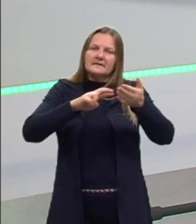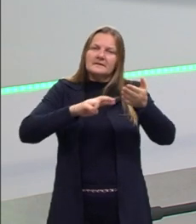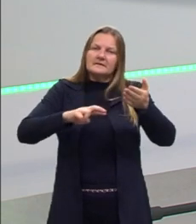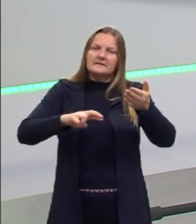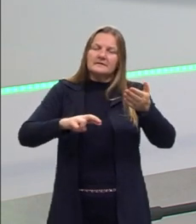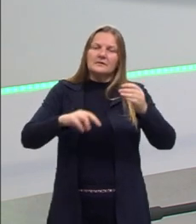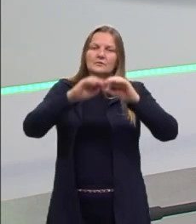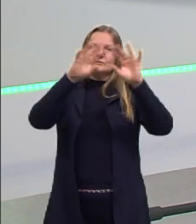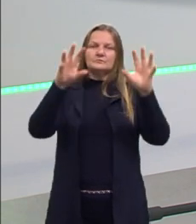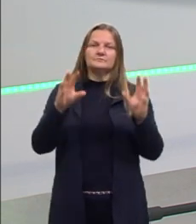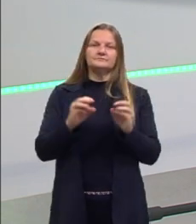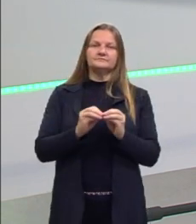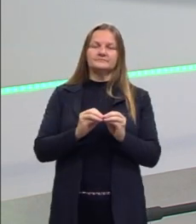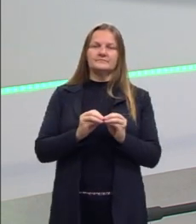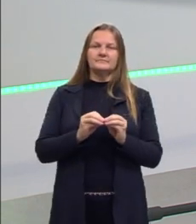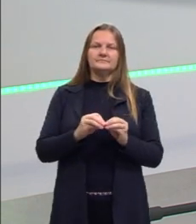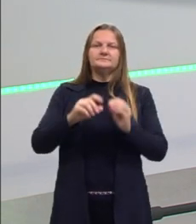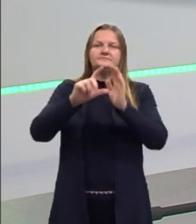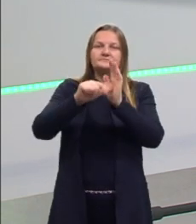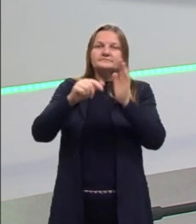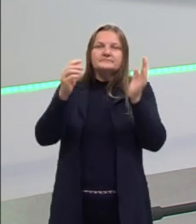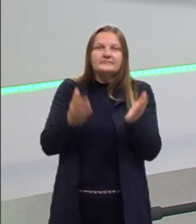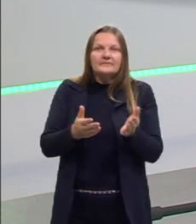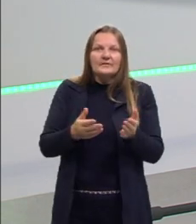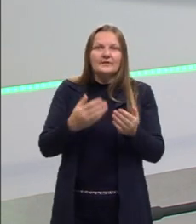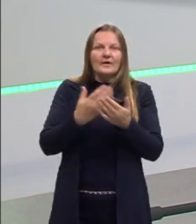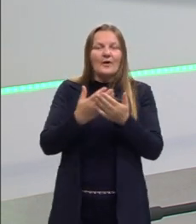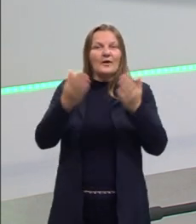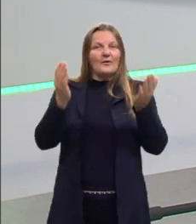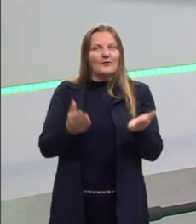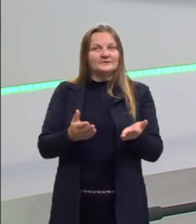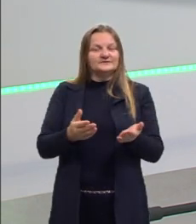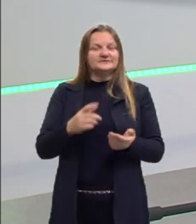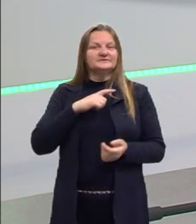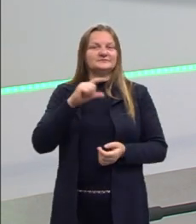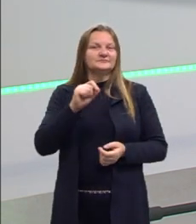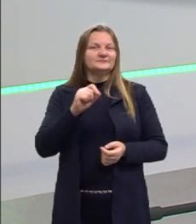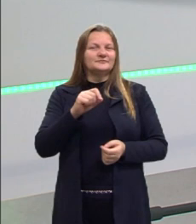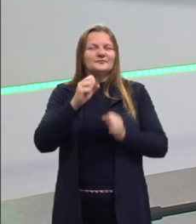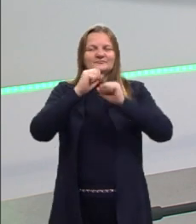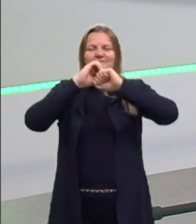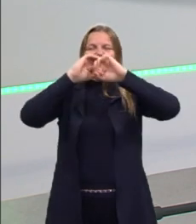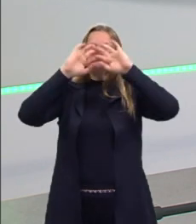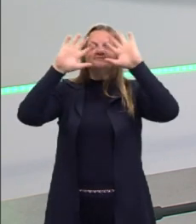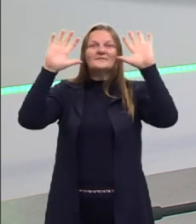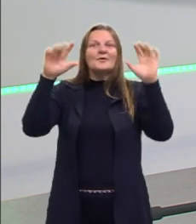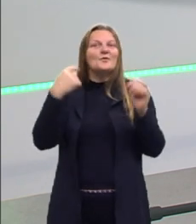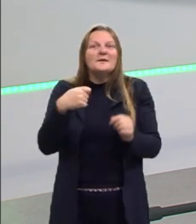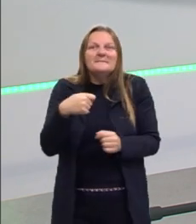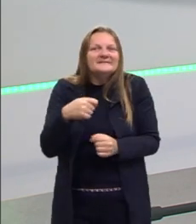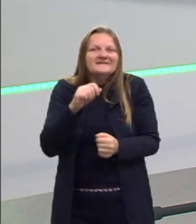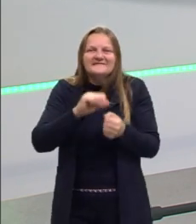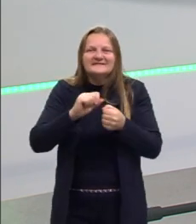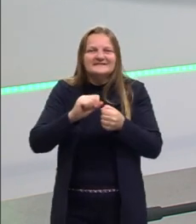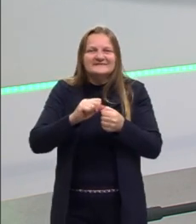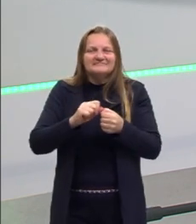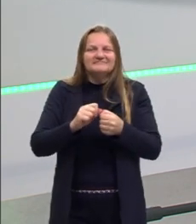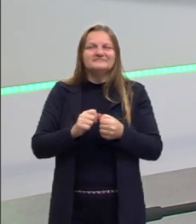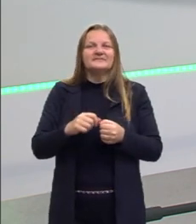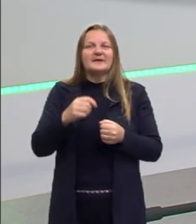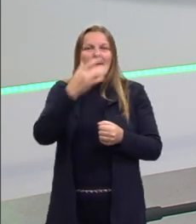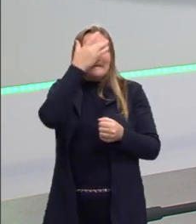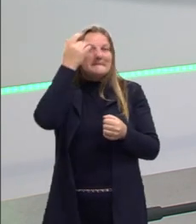boa conclusão. E aí, agora, nessa aula de hoje, tu vai entender o que tu precisa fazer para que o